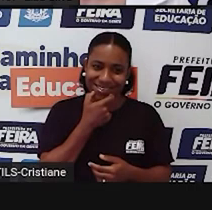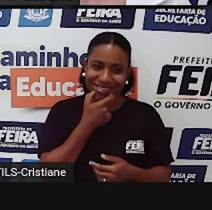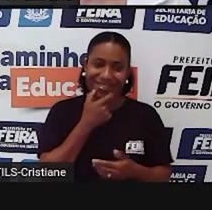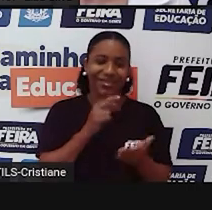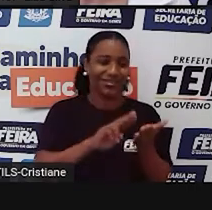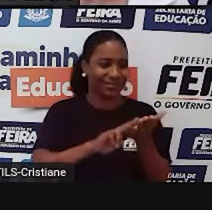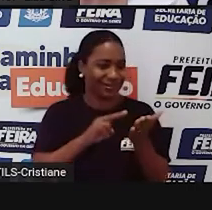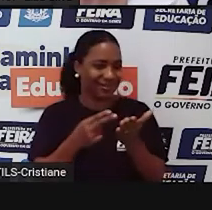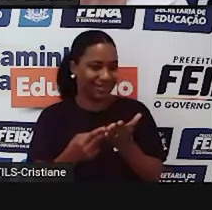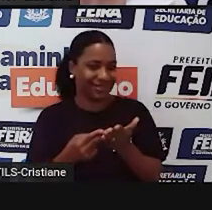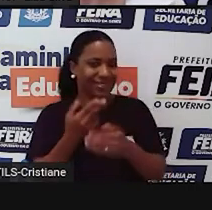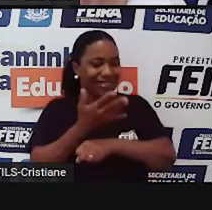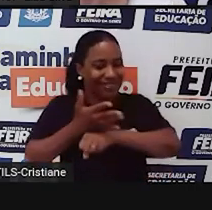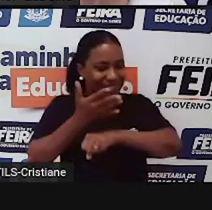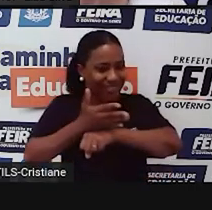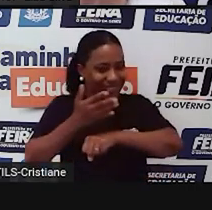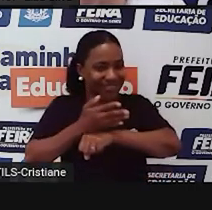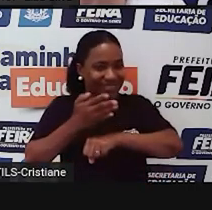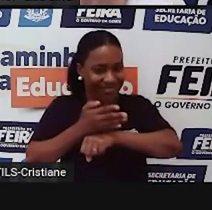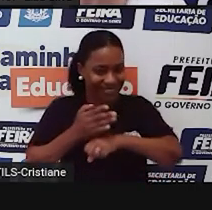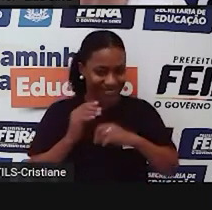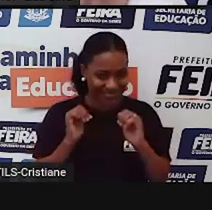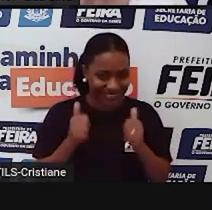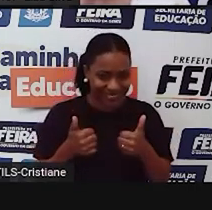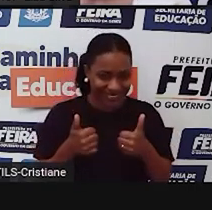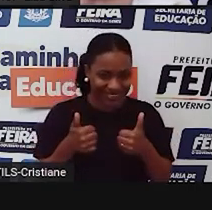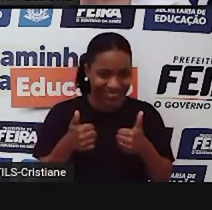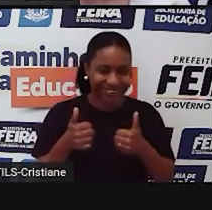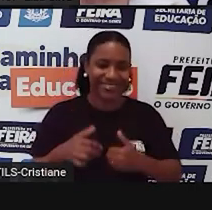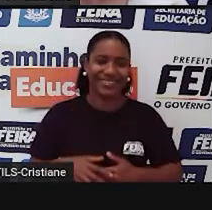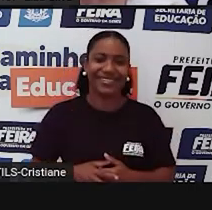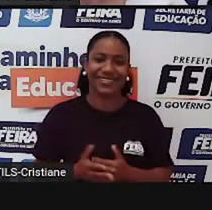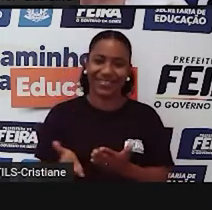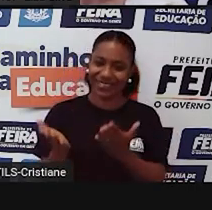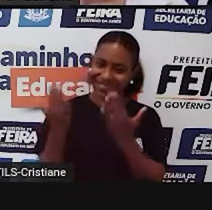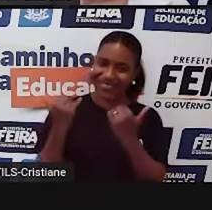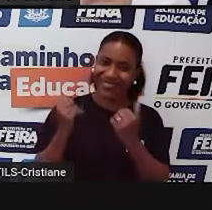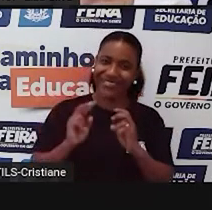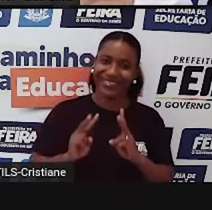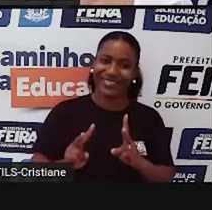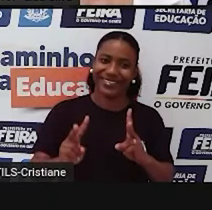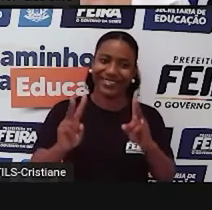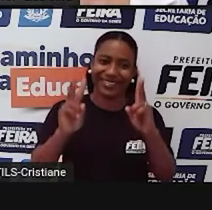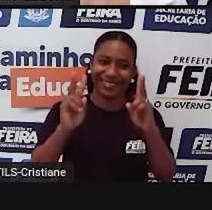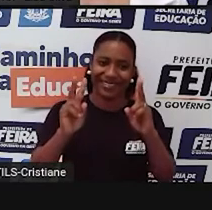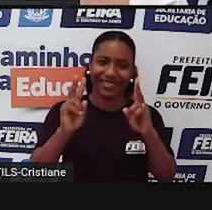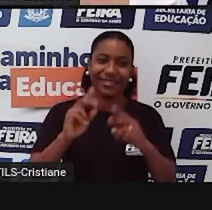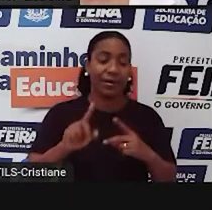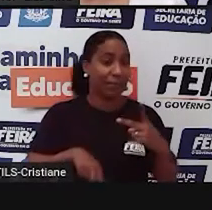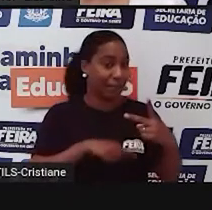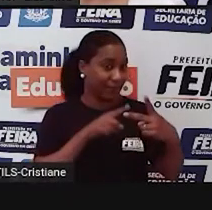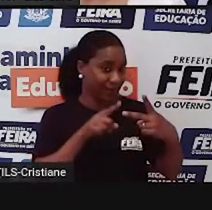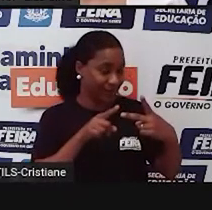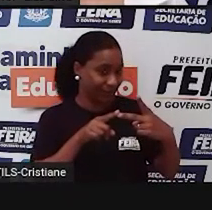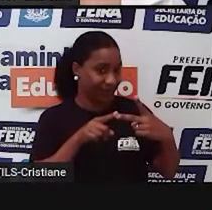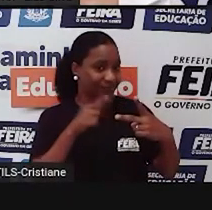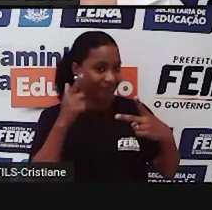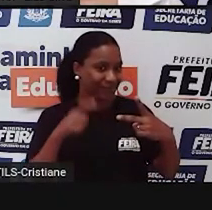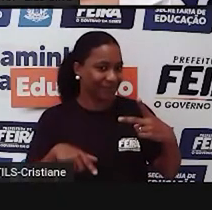inglês para você praticar um pouco mais de idioma. Ok? Let's go. Tem mais um desafio para você.